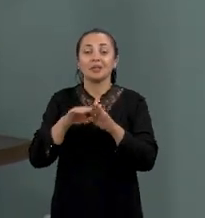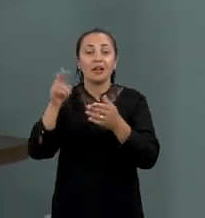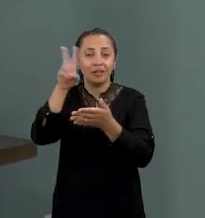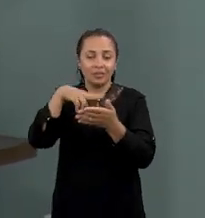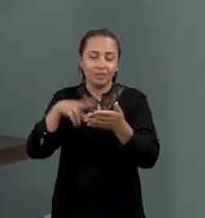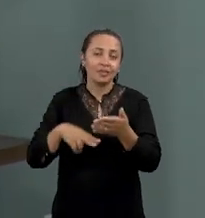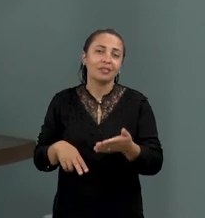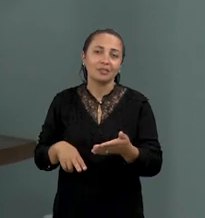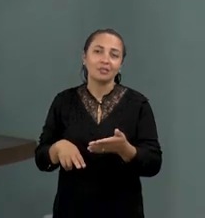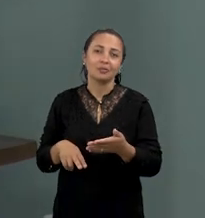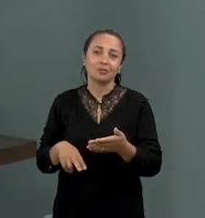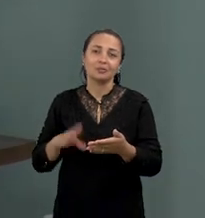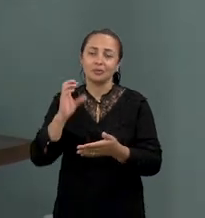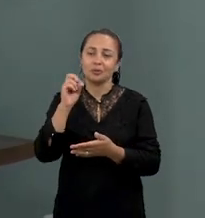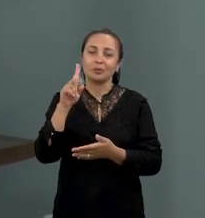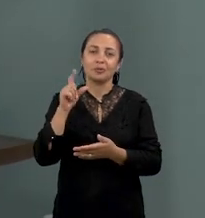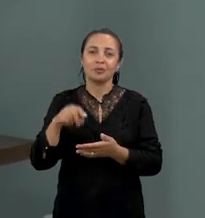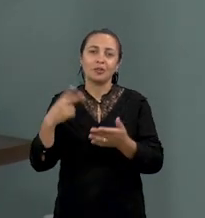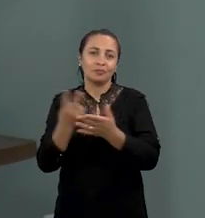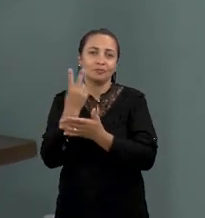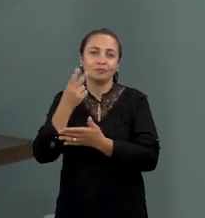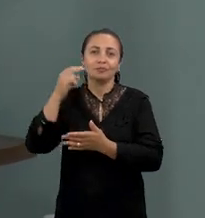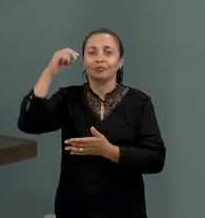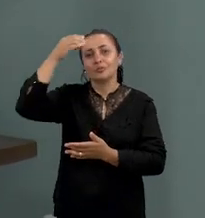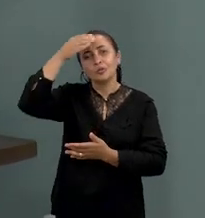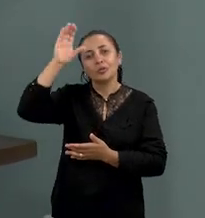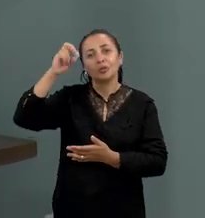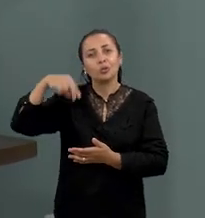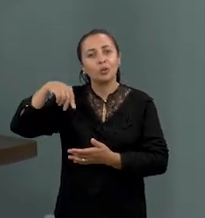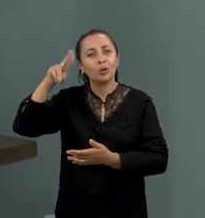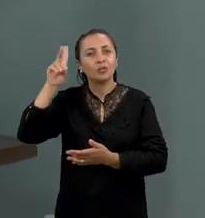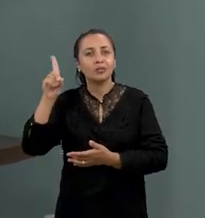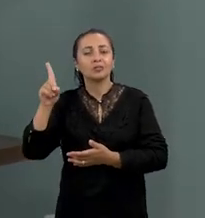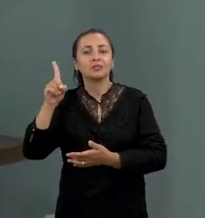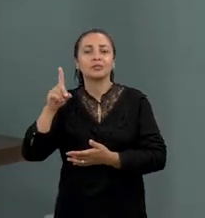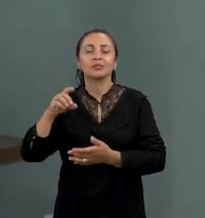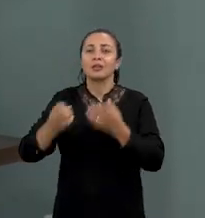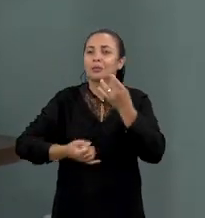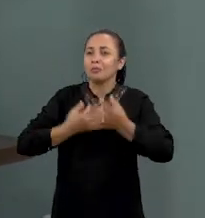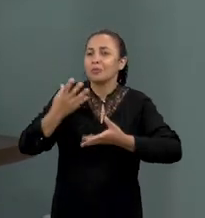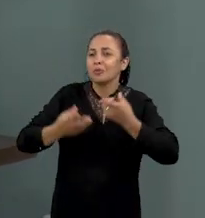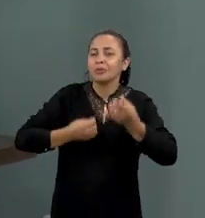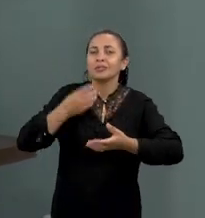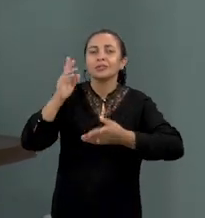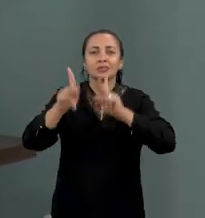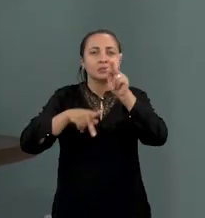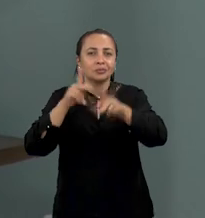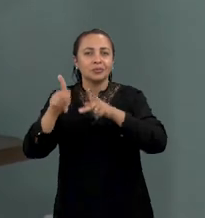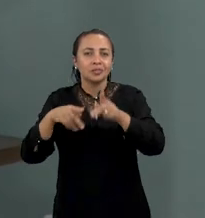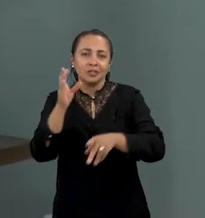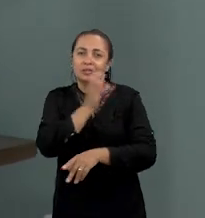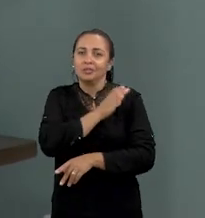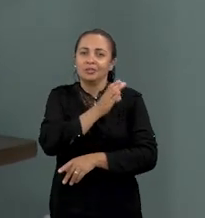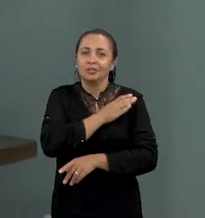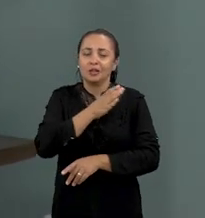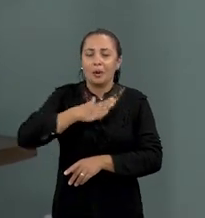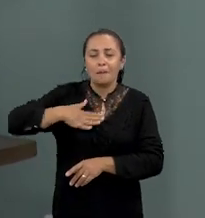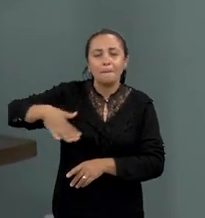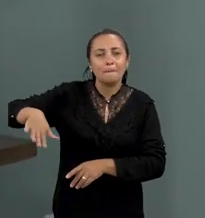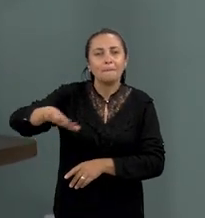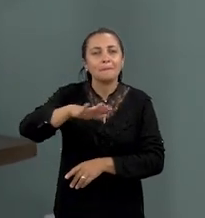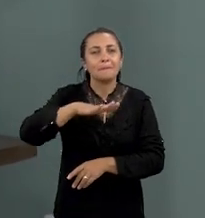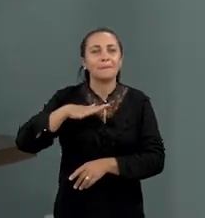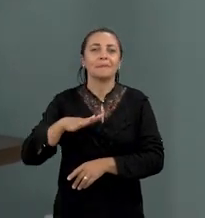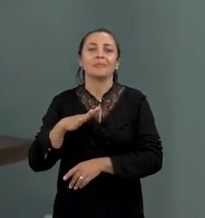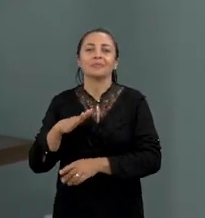literatura de cordel. Então, a valorização da cultura nordestina, a valorização da poesia popular, que é tão rica no